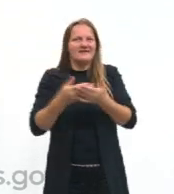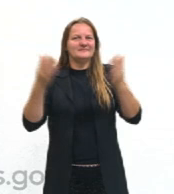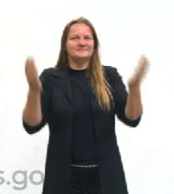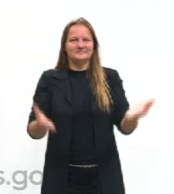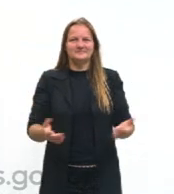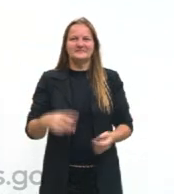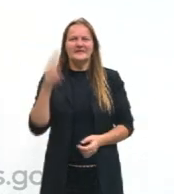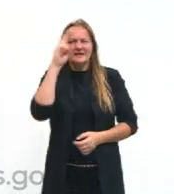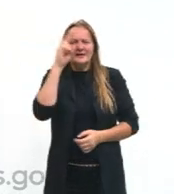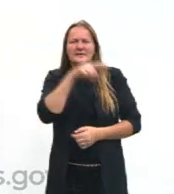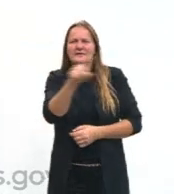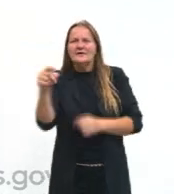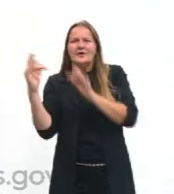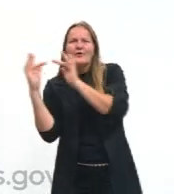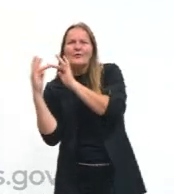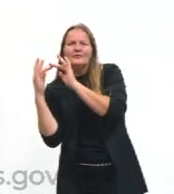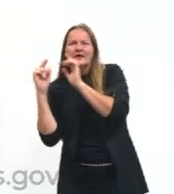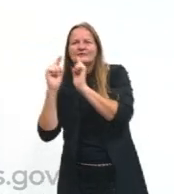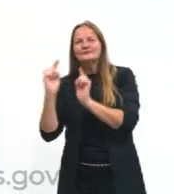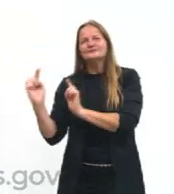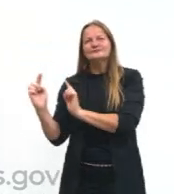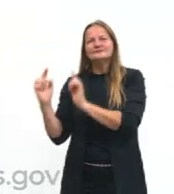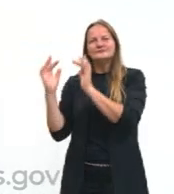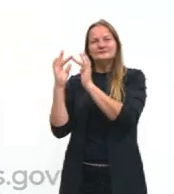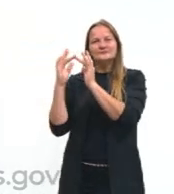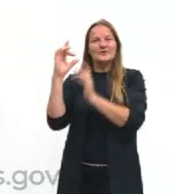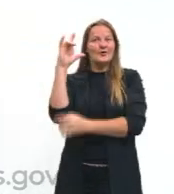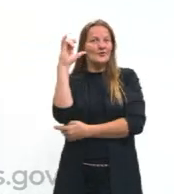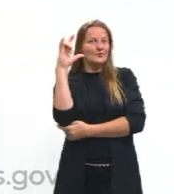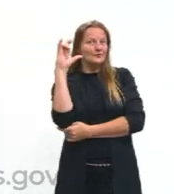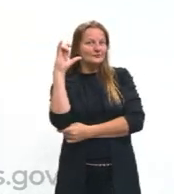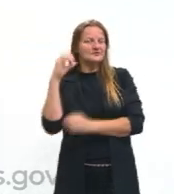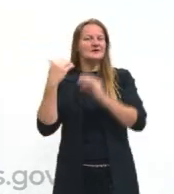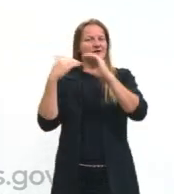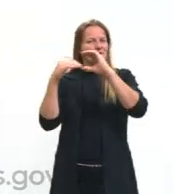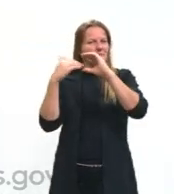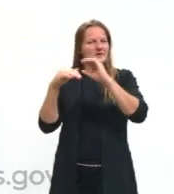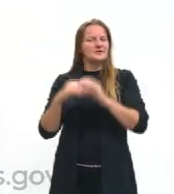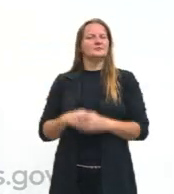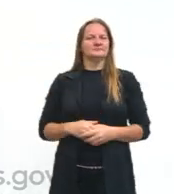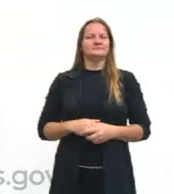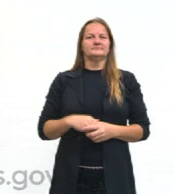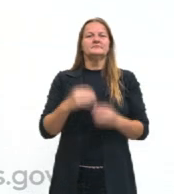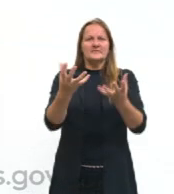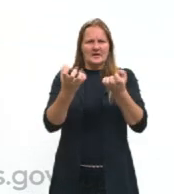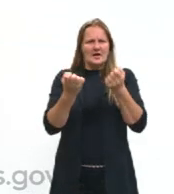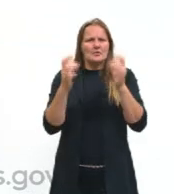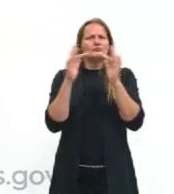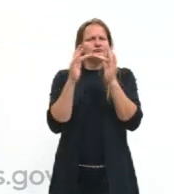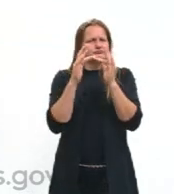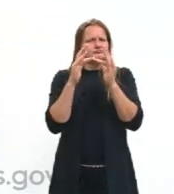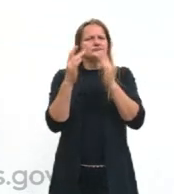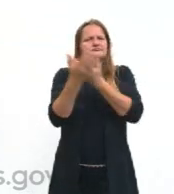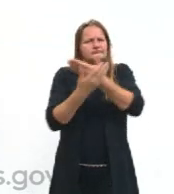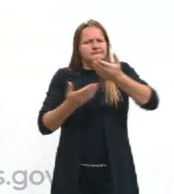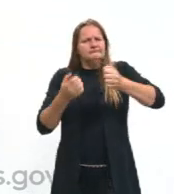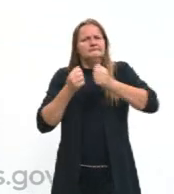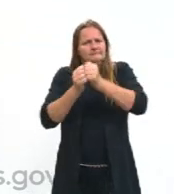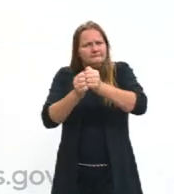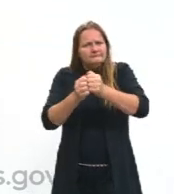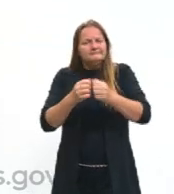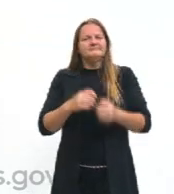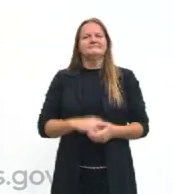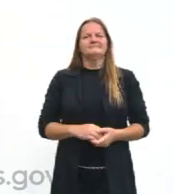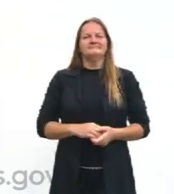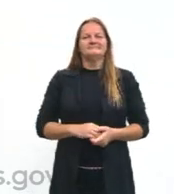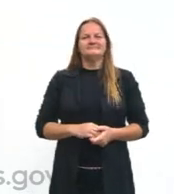vocês que aqui no cantinho vocês encontram o meu Instagram e o meu e-mail educar, caso vocês queiram me seguir no Instagram para acompanhar os bastidores